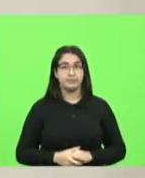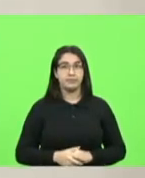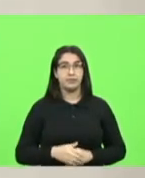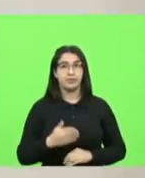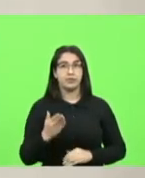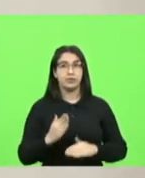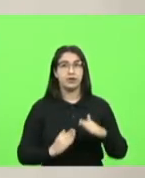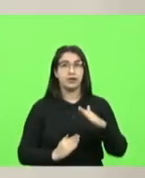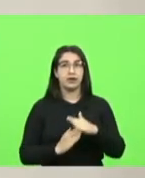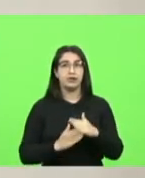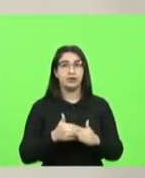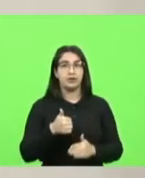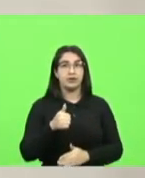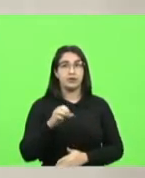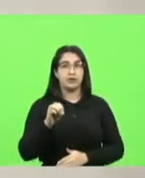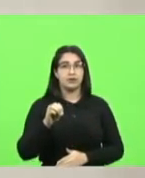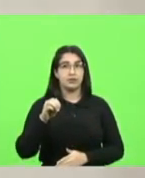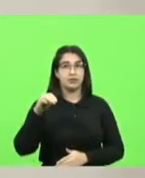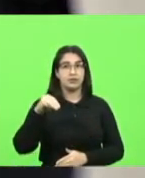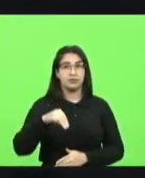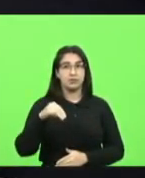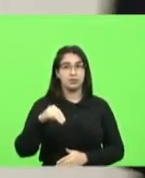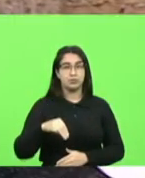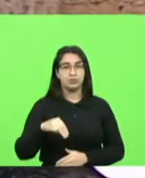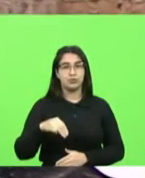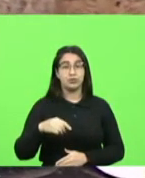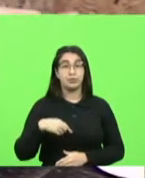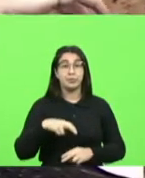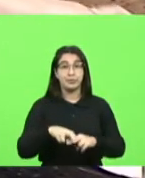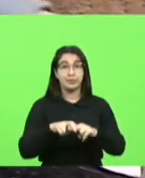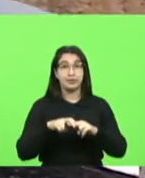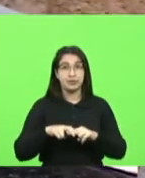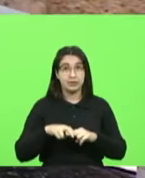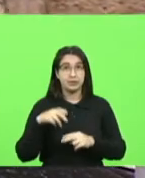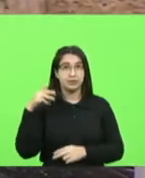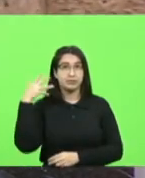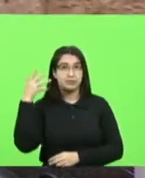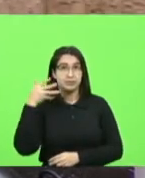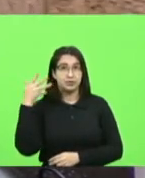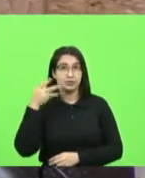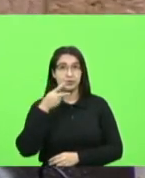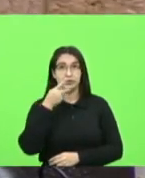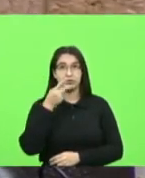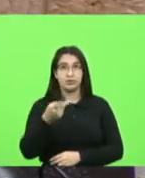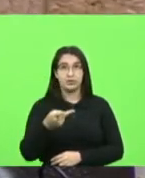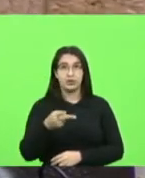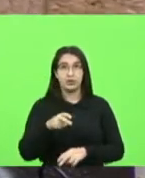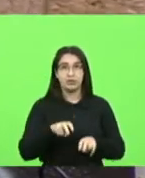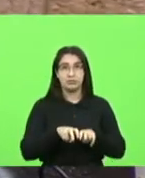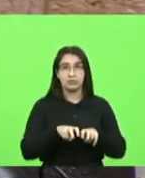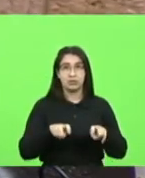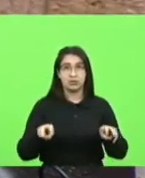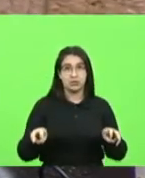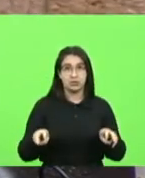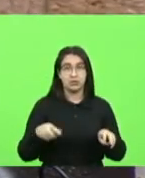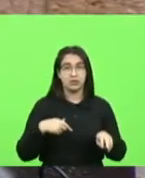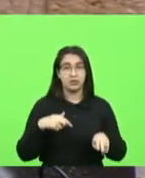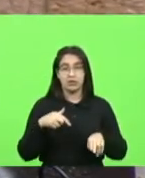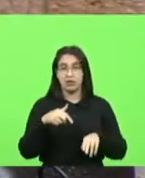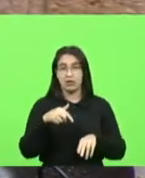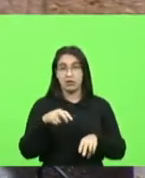minutos senhor presidente peço licença para falar aqui das nossas cadeiras mesmo não vou subir a tribuna